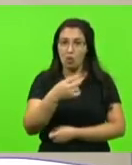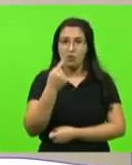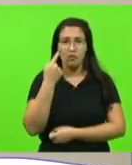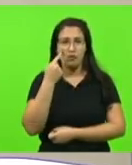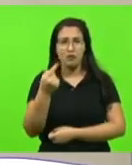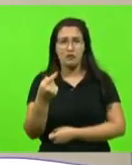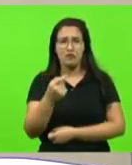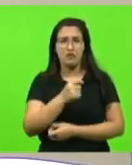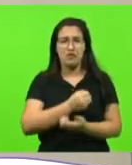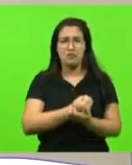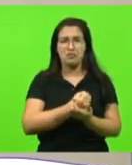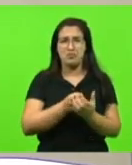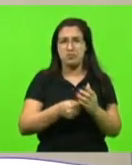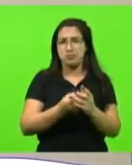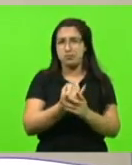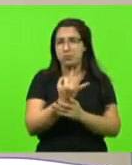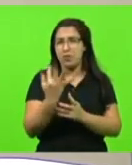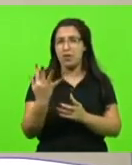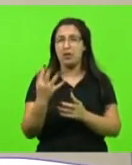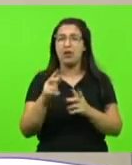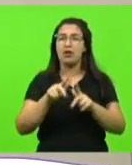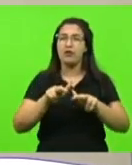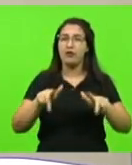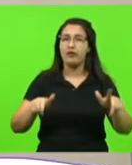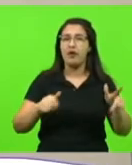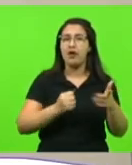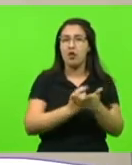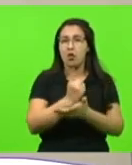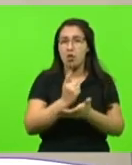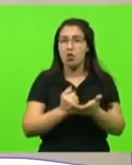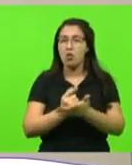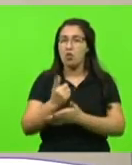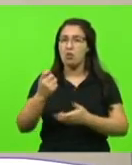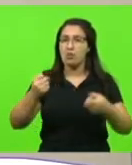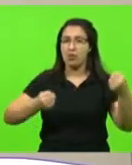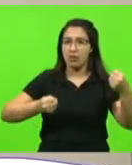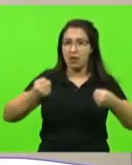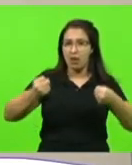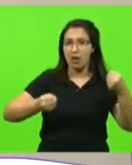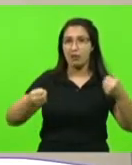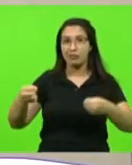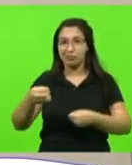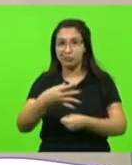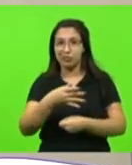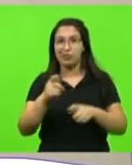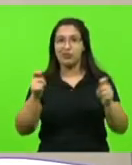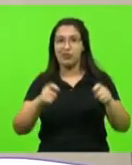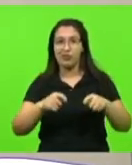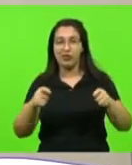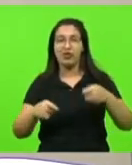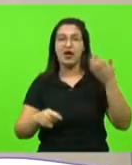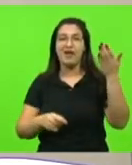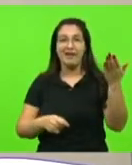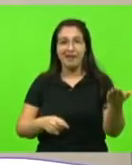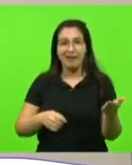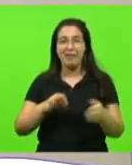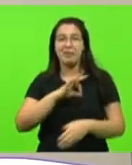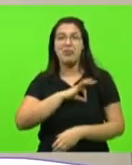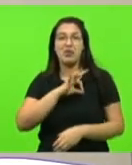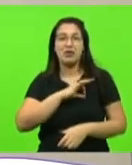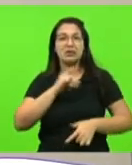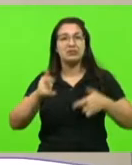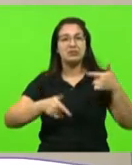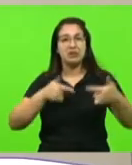estão sendo adquiridas mais uma frota de viaturas, para dar condições aos nossos policiais militares de exercerem a sua atividade com excelência.